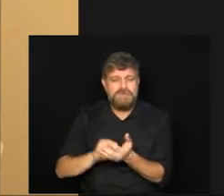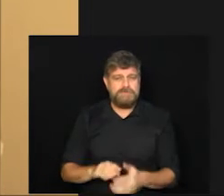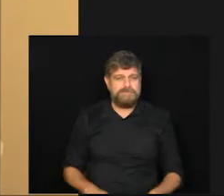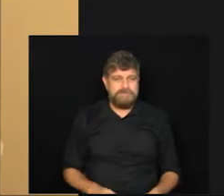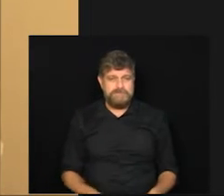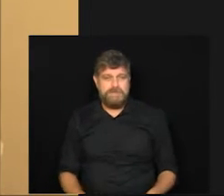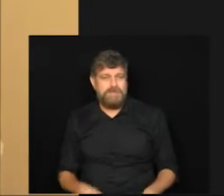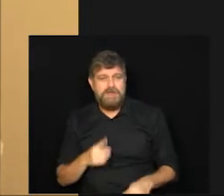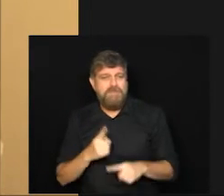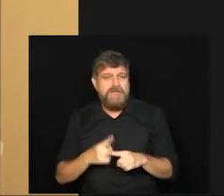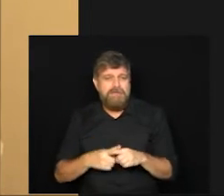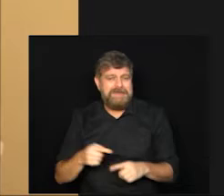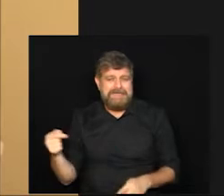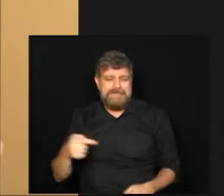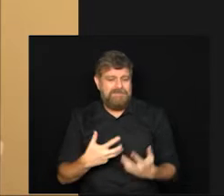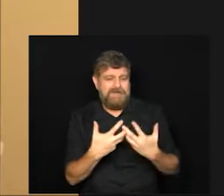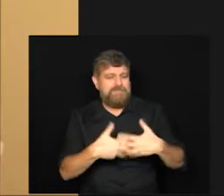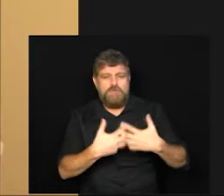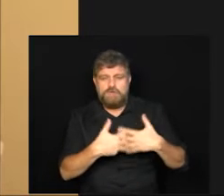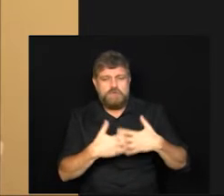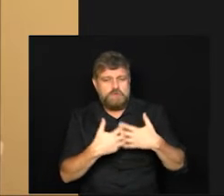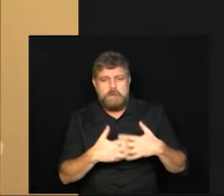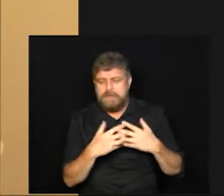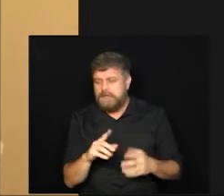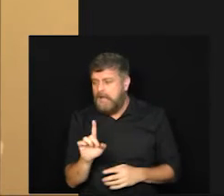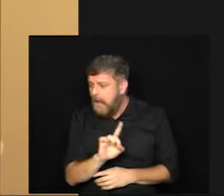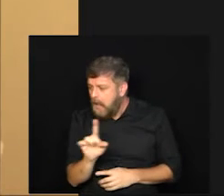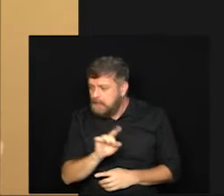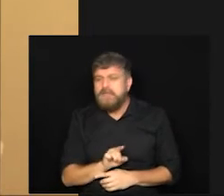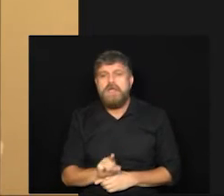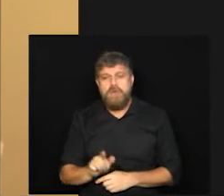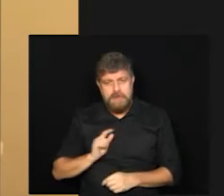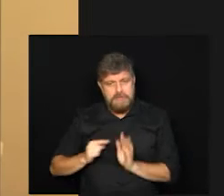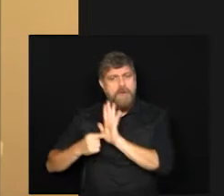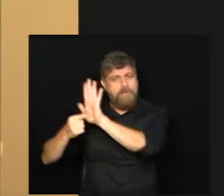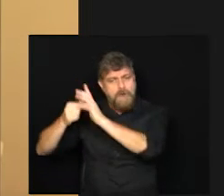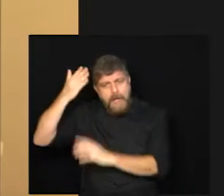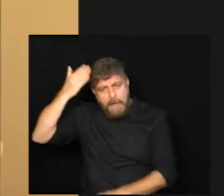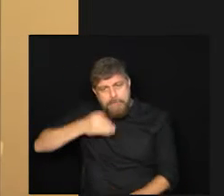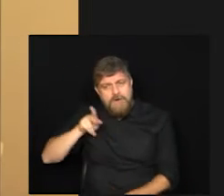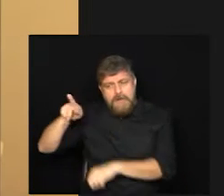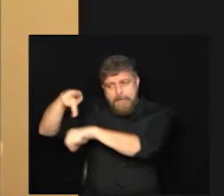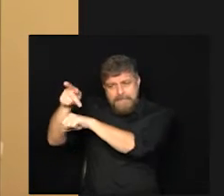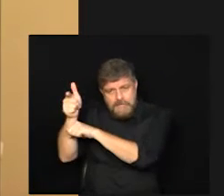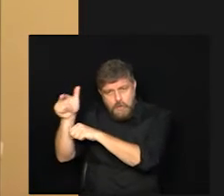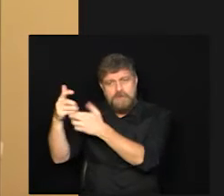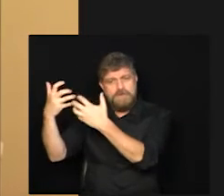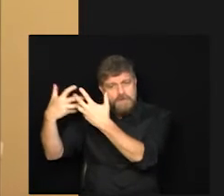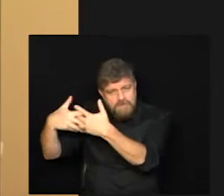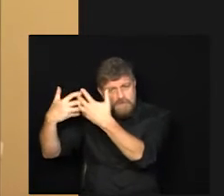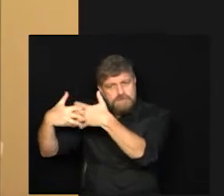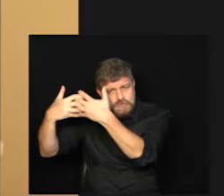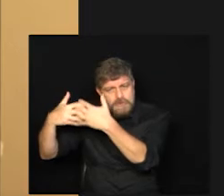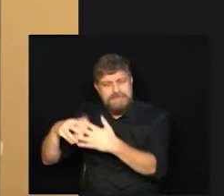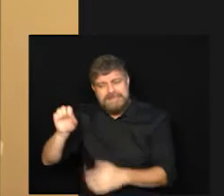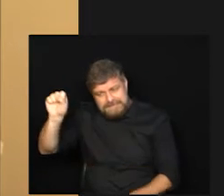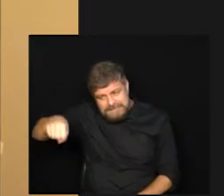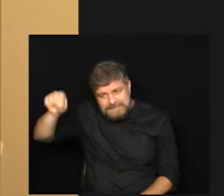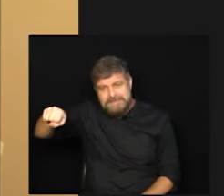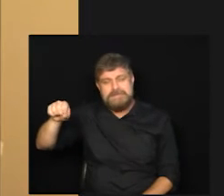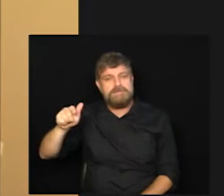porque elas não vão ter a eficácia que elas estão demonstrando lá fora inclusive tem algumas